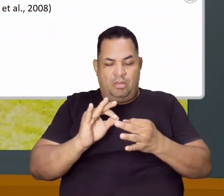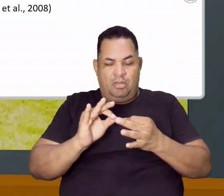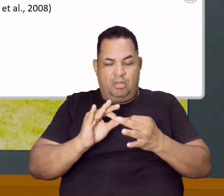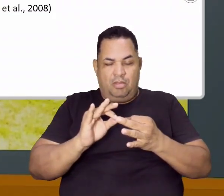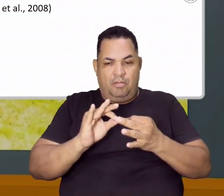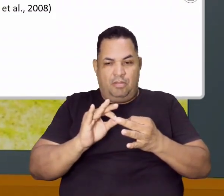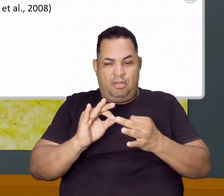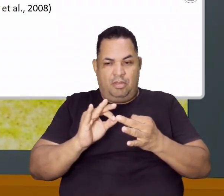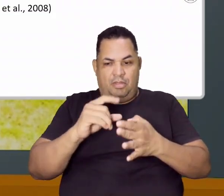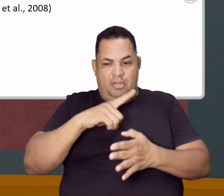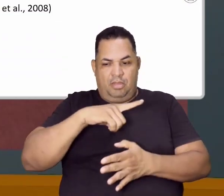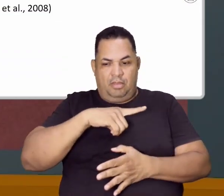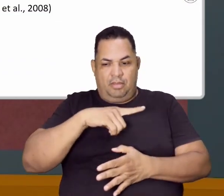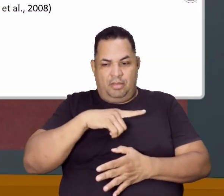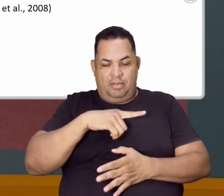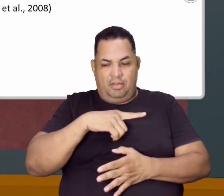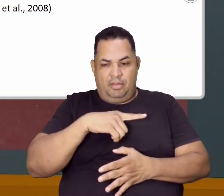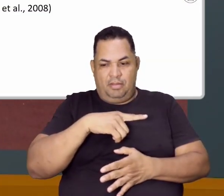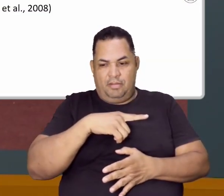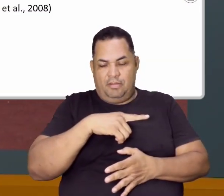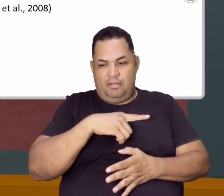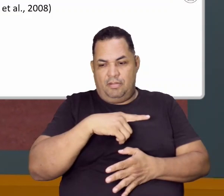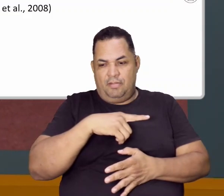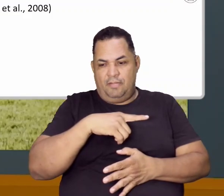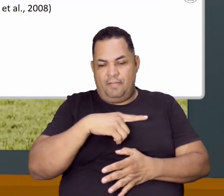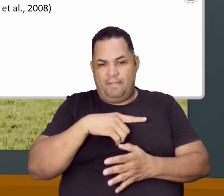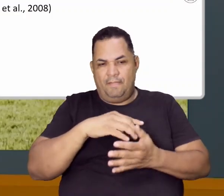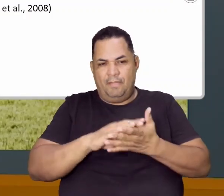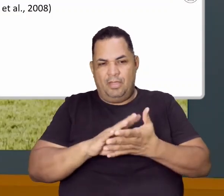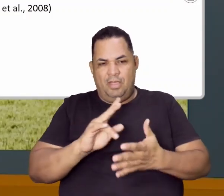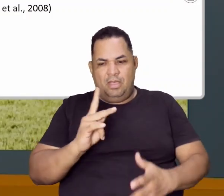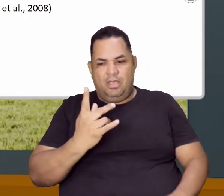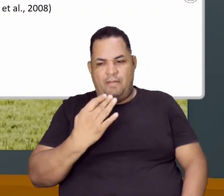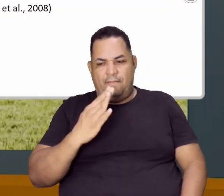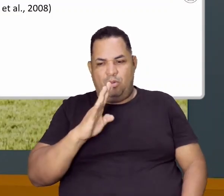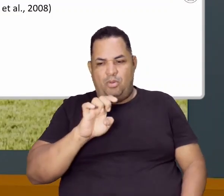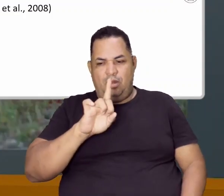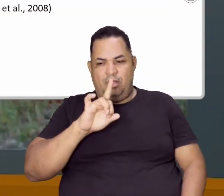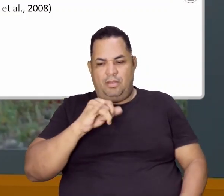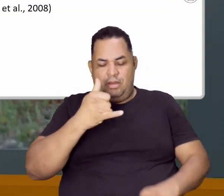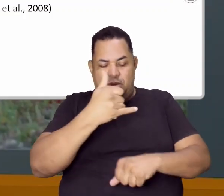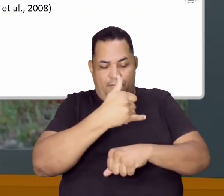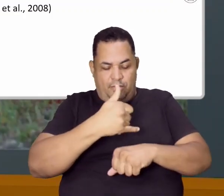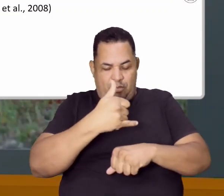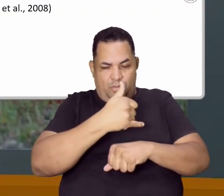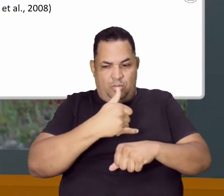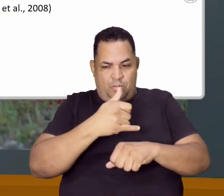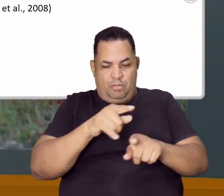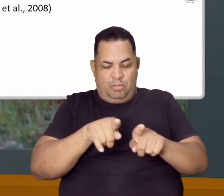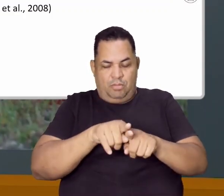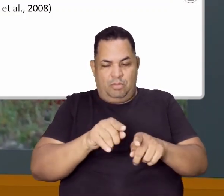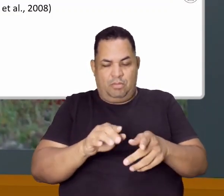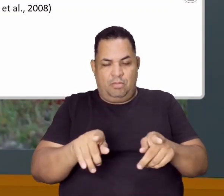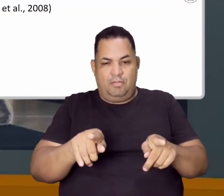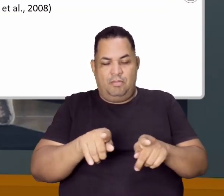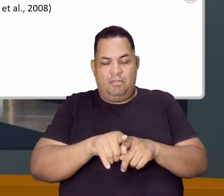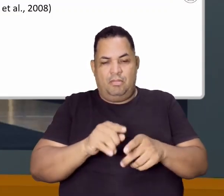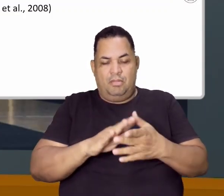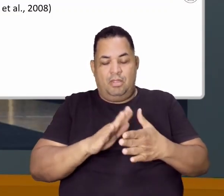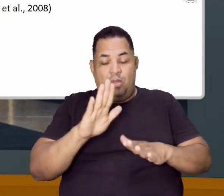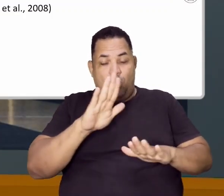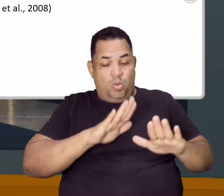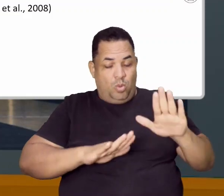hipolipídicas, né? Poucos lipídios. Então, assim, há esse